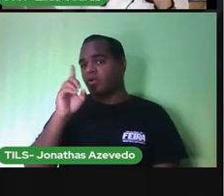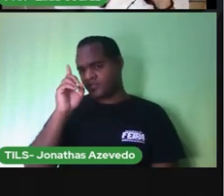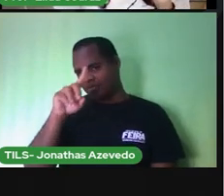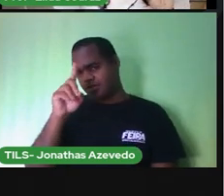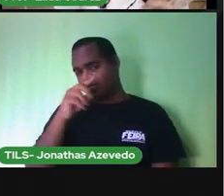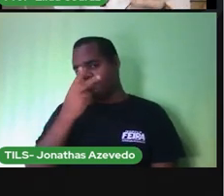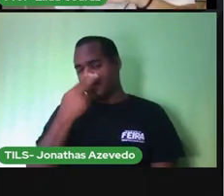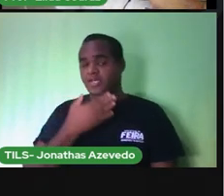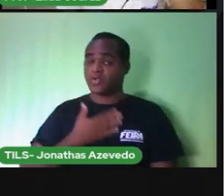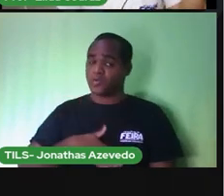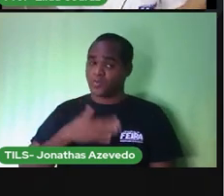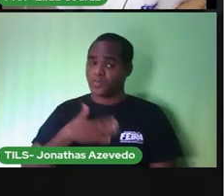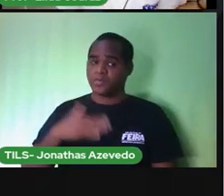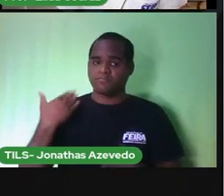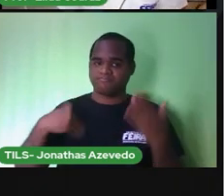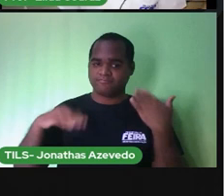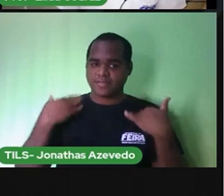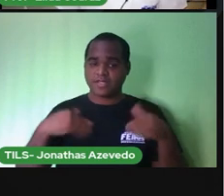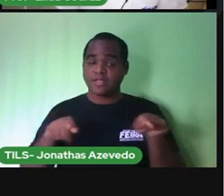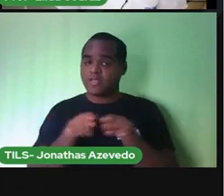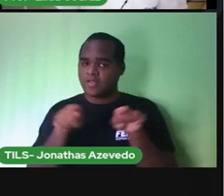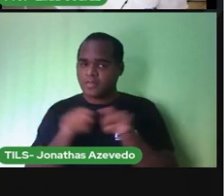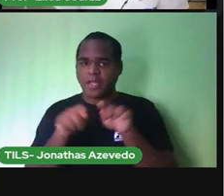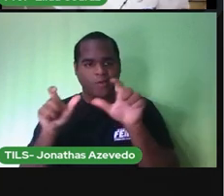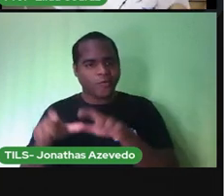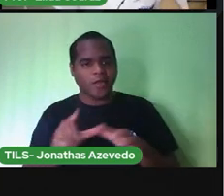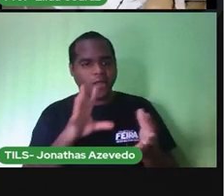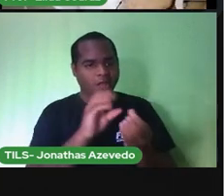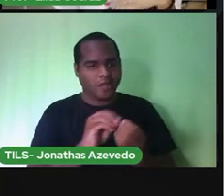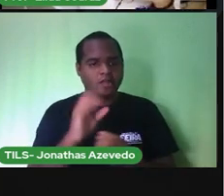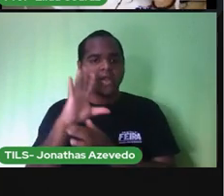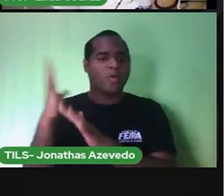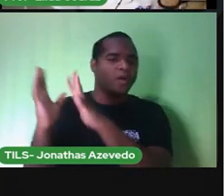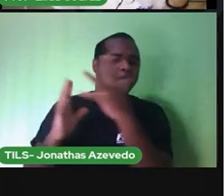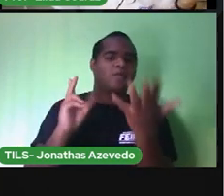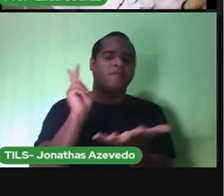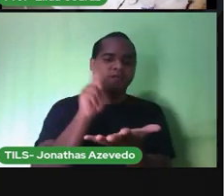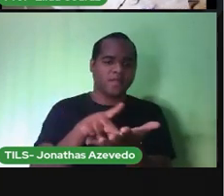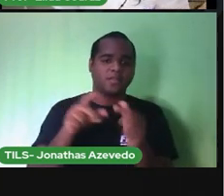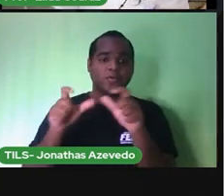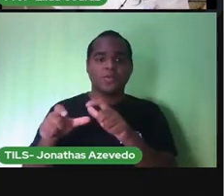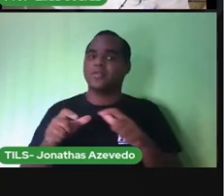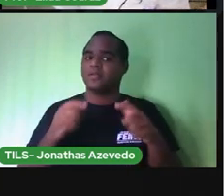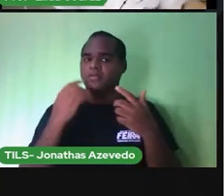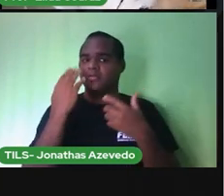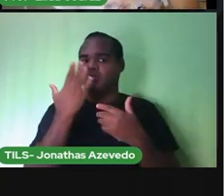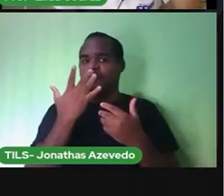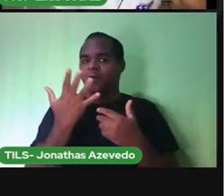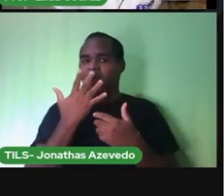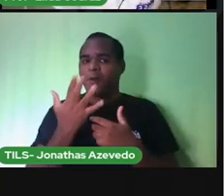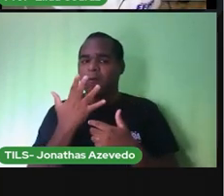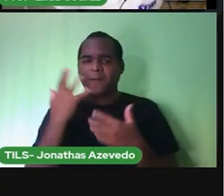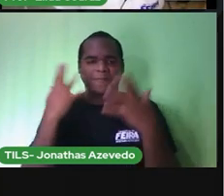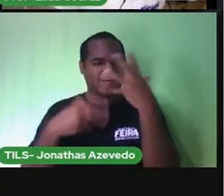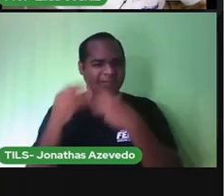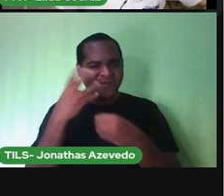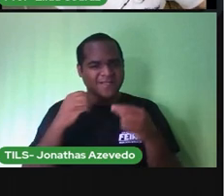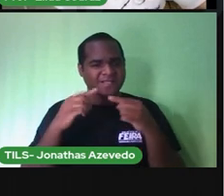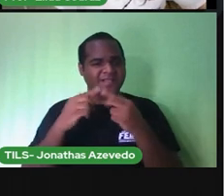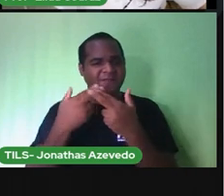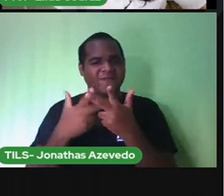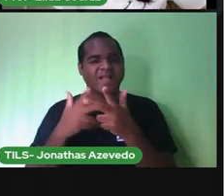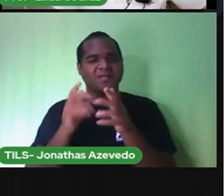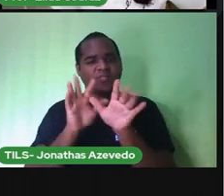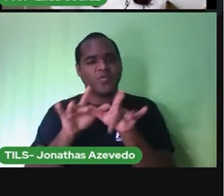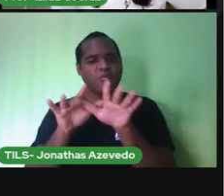para os passeios e a contemplação da natureza. Como está tudo colorido e florido, cheios de borboletas